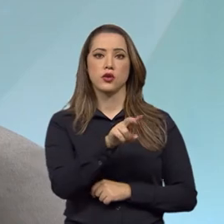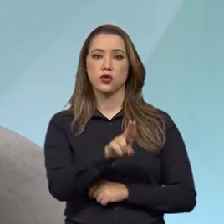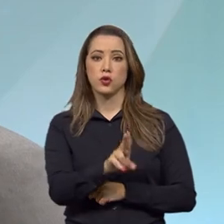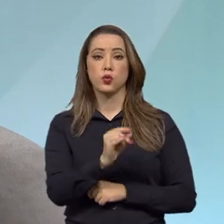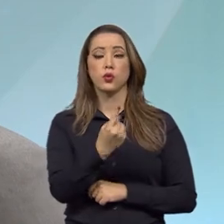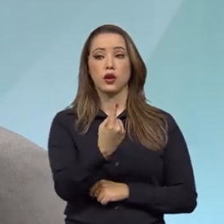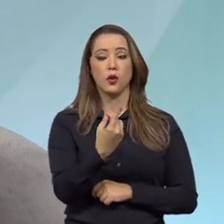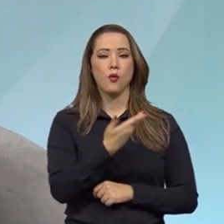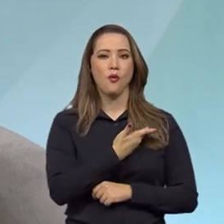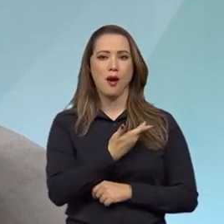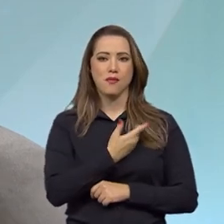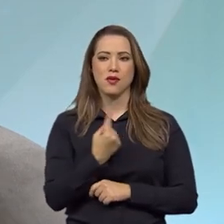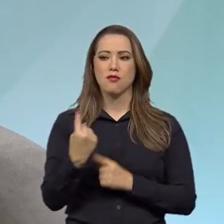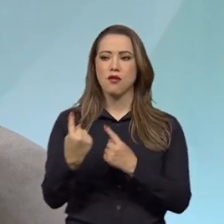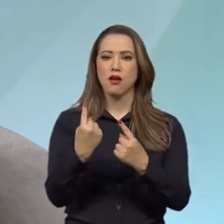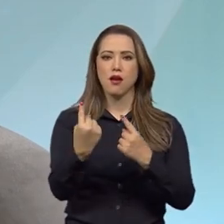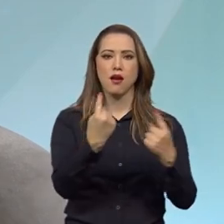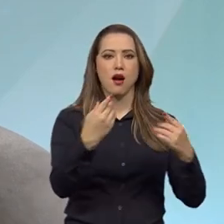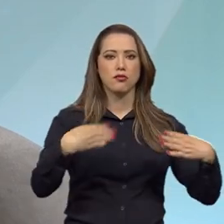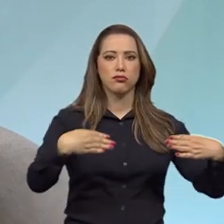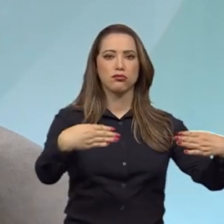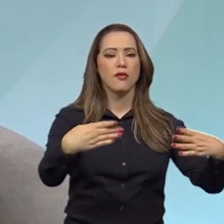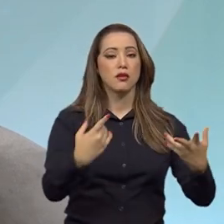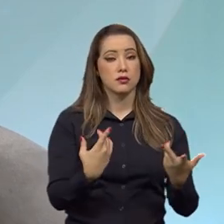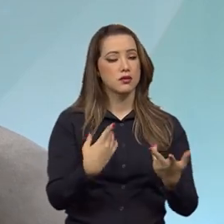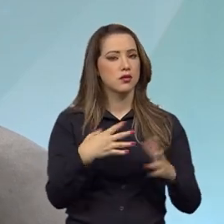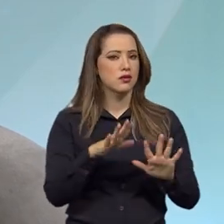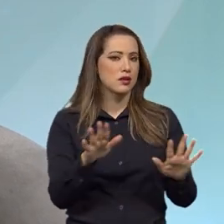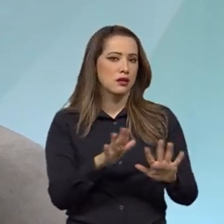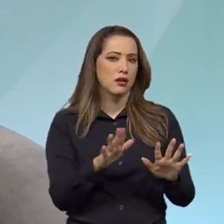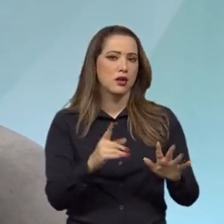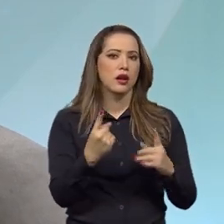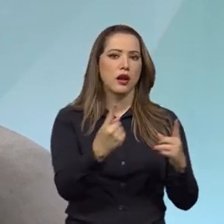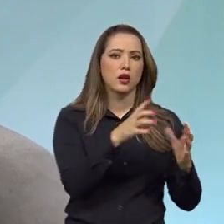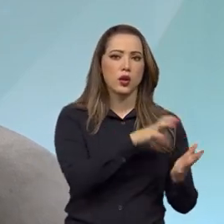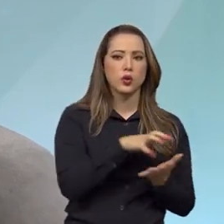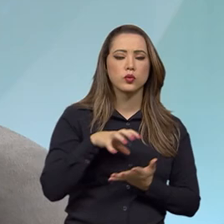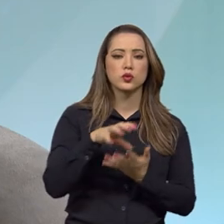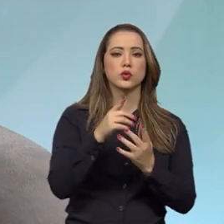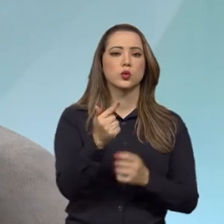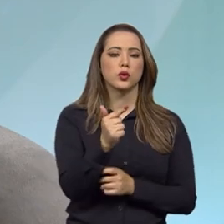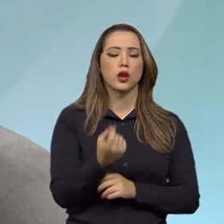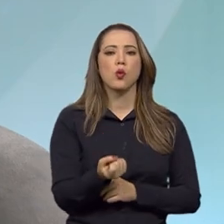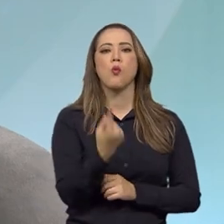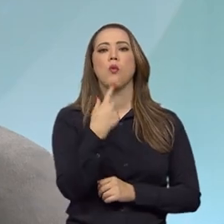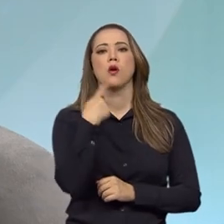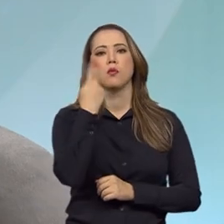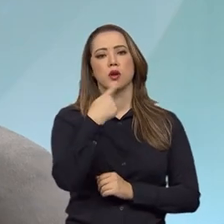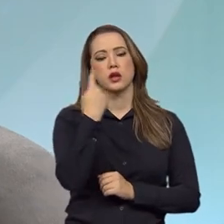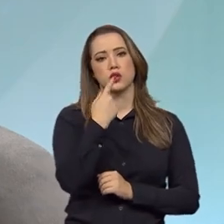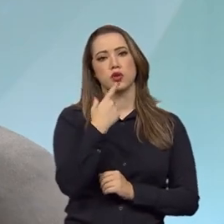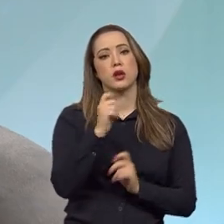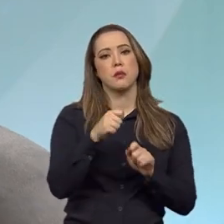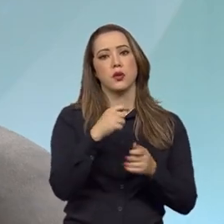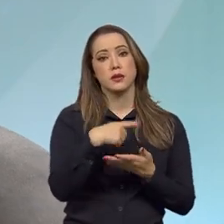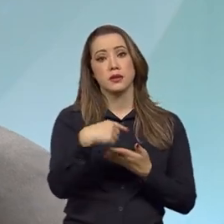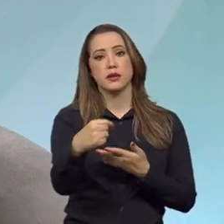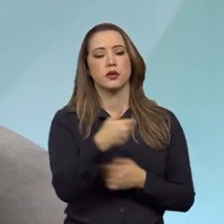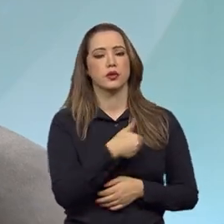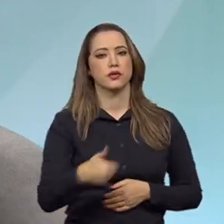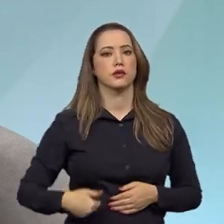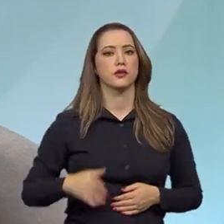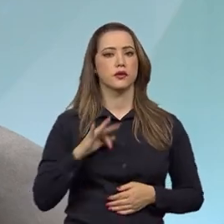pasta, ou mais de um colega em cada pasta. Então, não há uma política pública no Brasil que saia da União